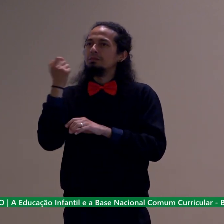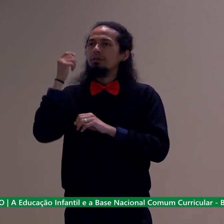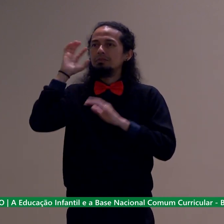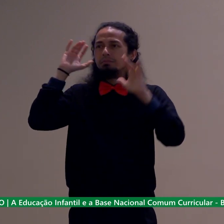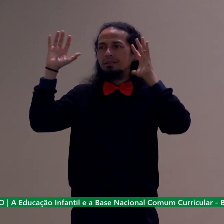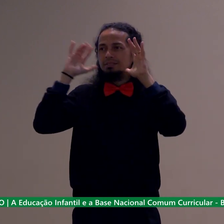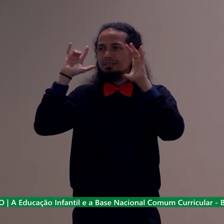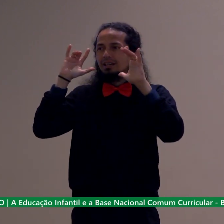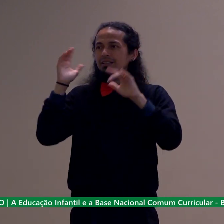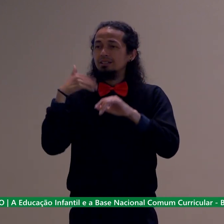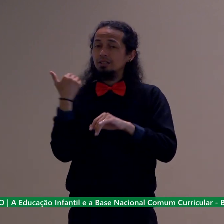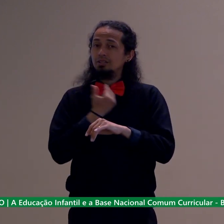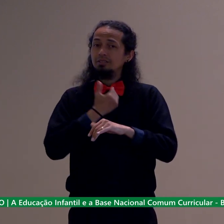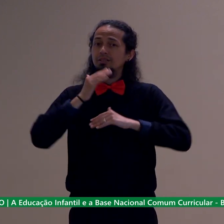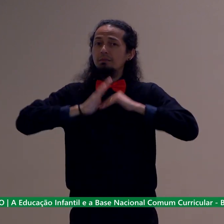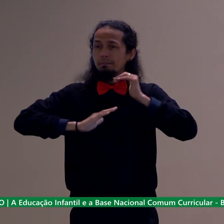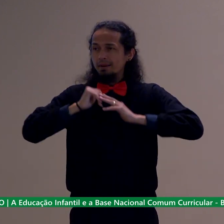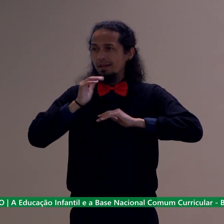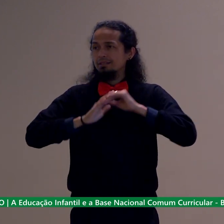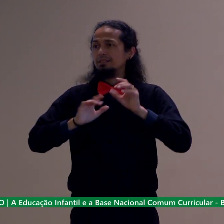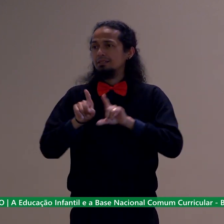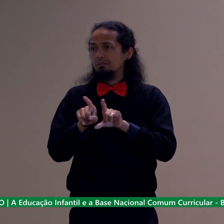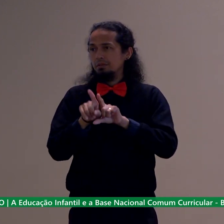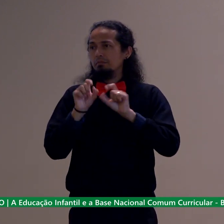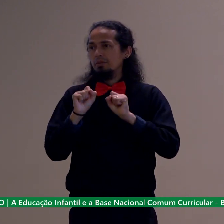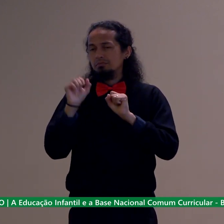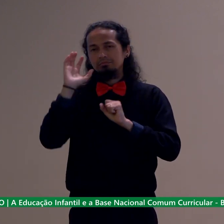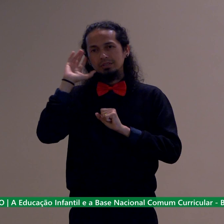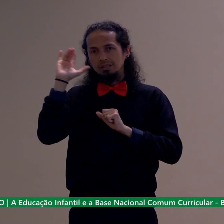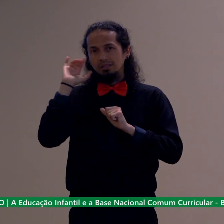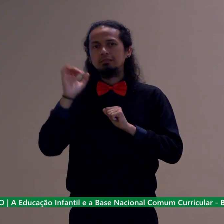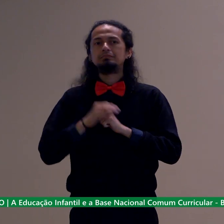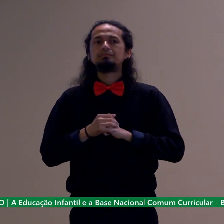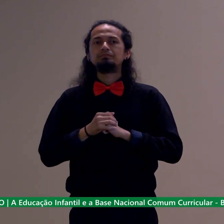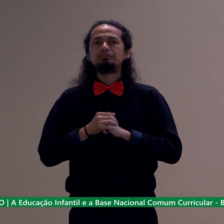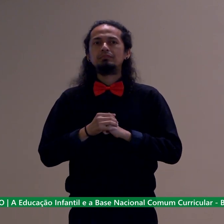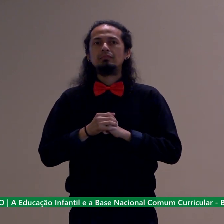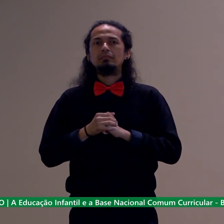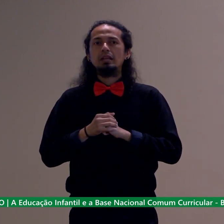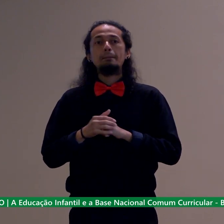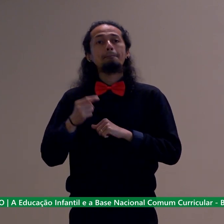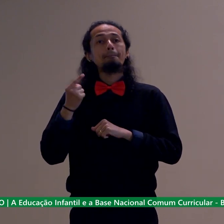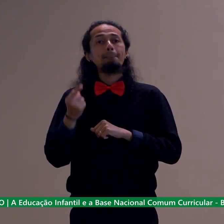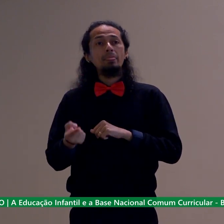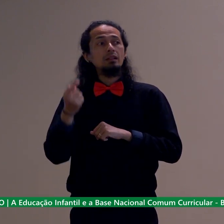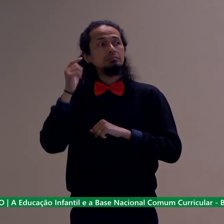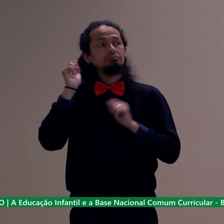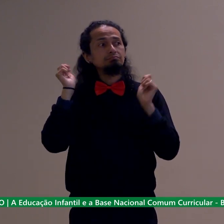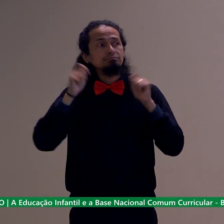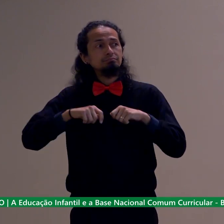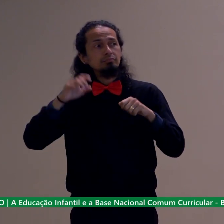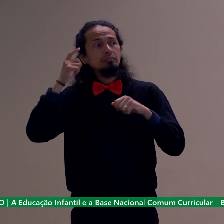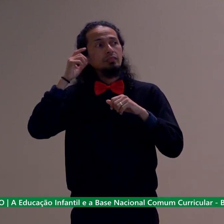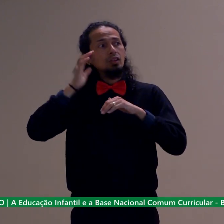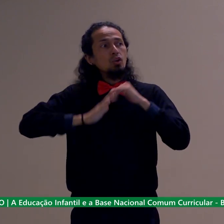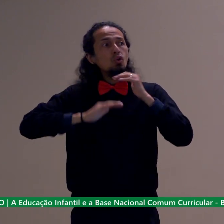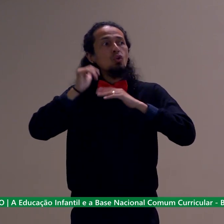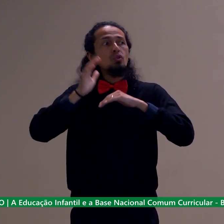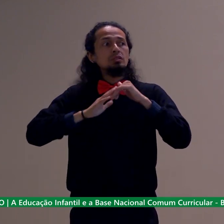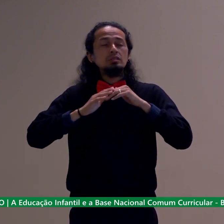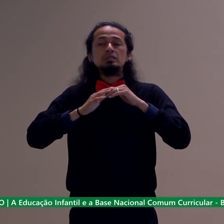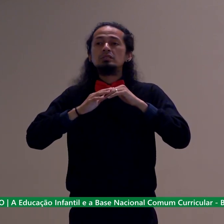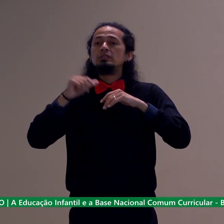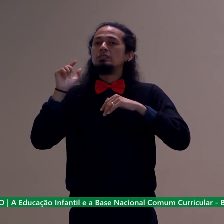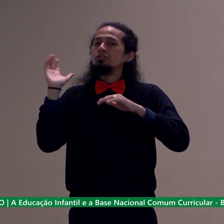nossa atuação então essa possibilidade de construir uma narrativa como a gente já vem assinalando